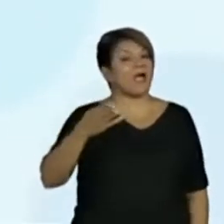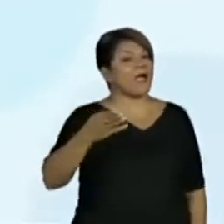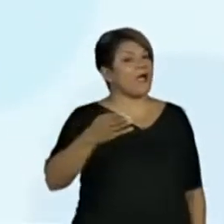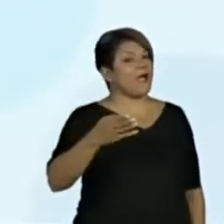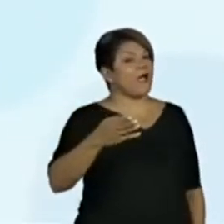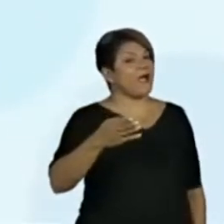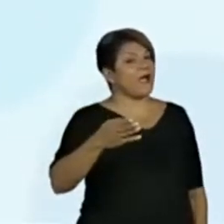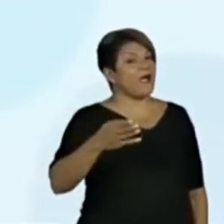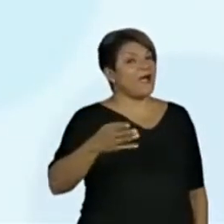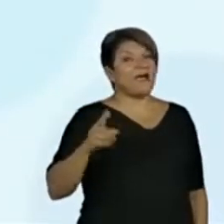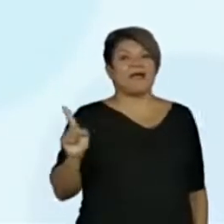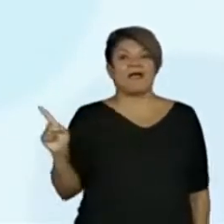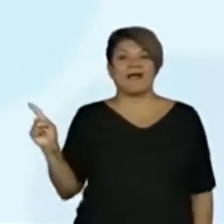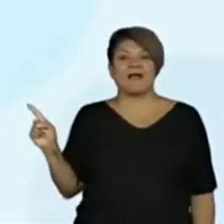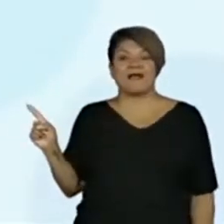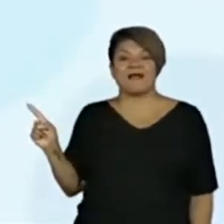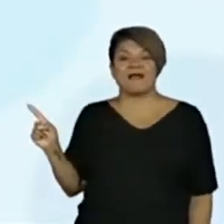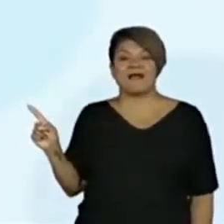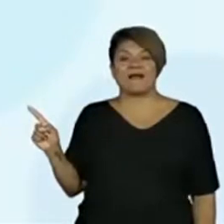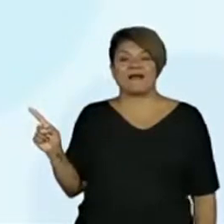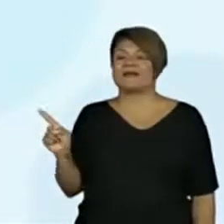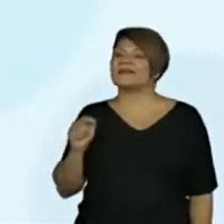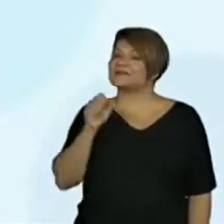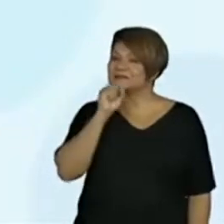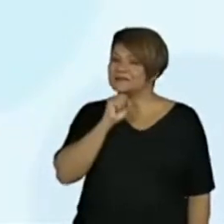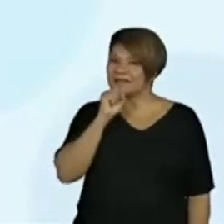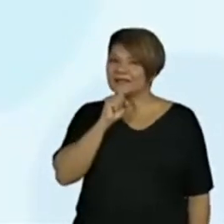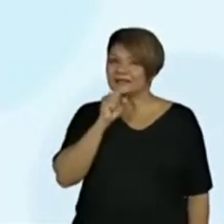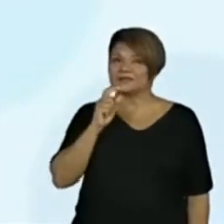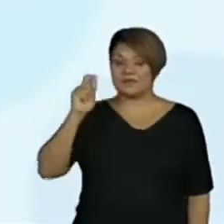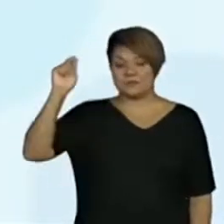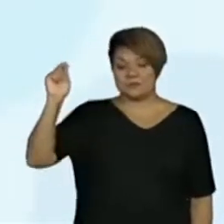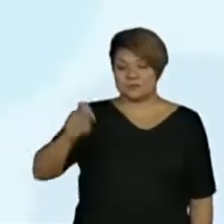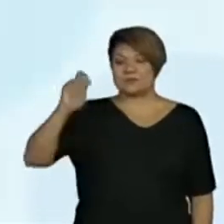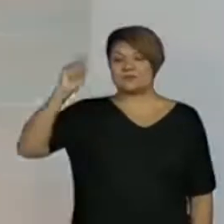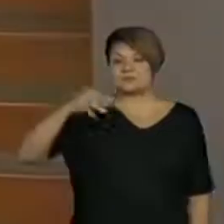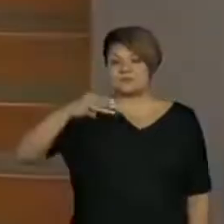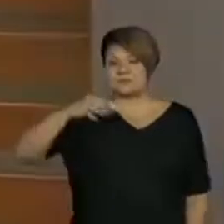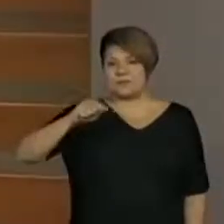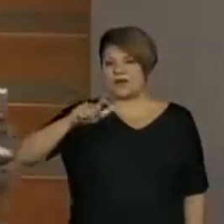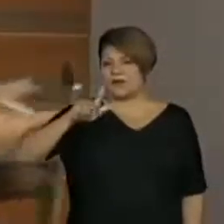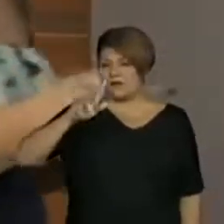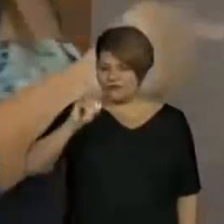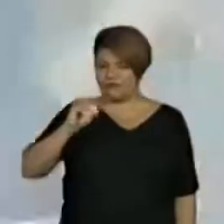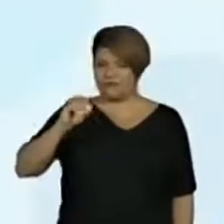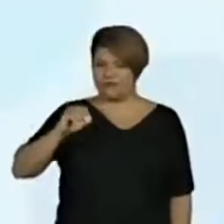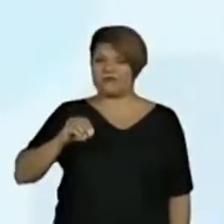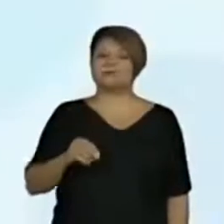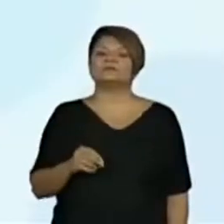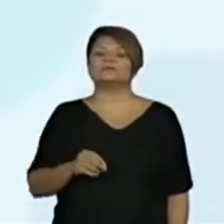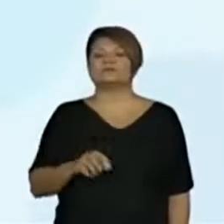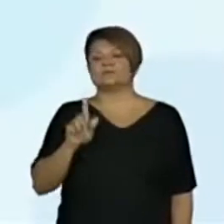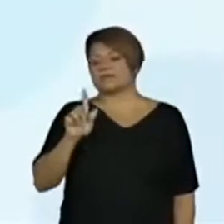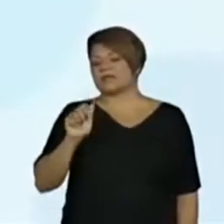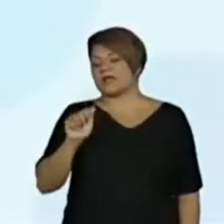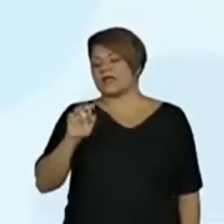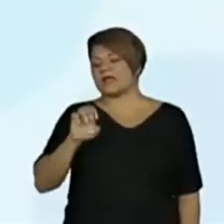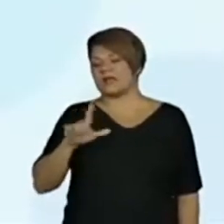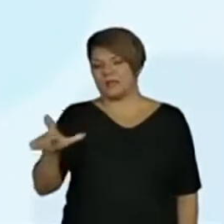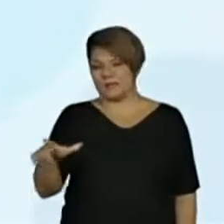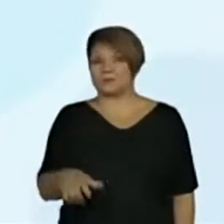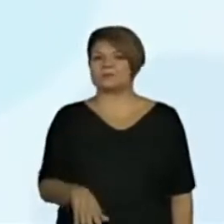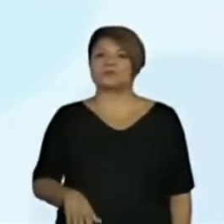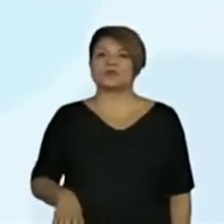descobriu o que era aquele personagem que estava na capa. Olha só. Um mago chamado Gael. Só o mago Gael